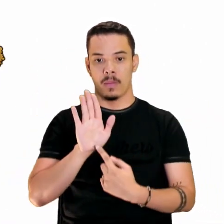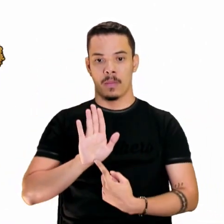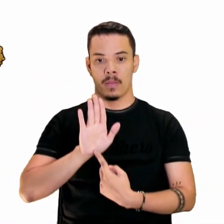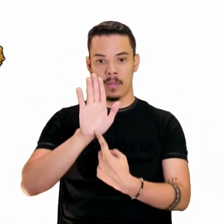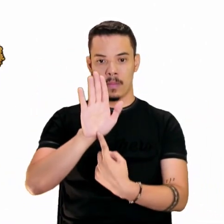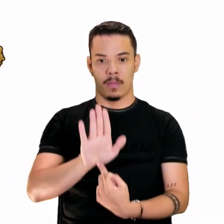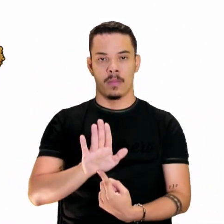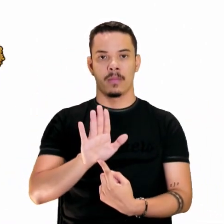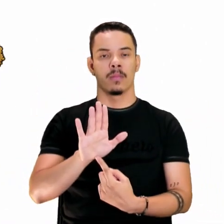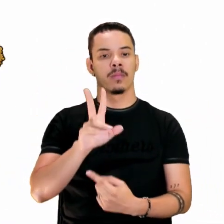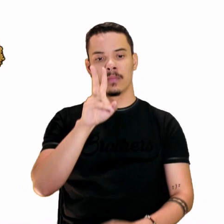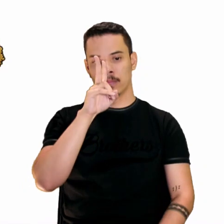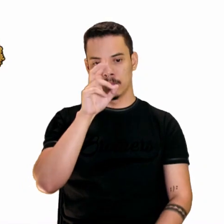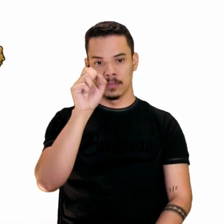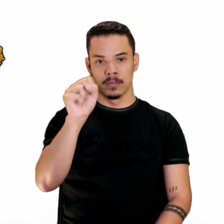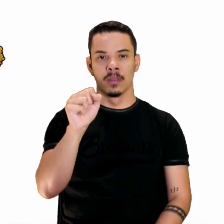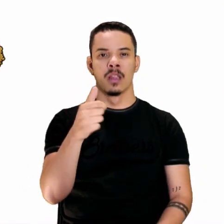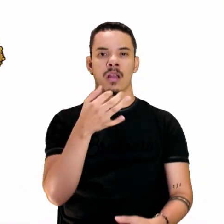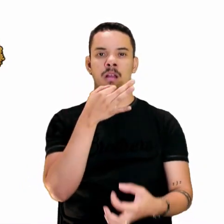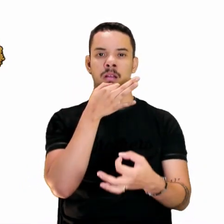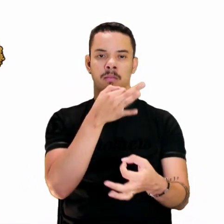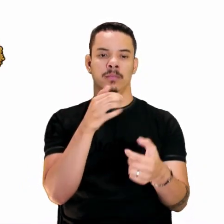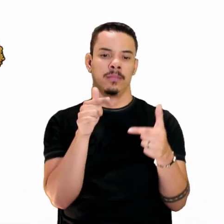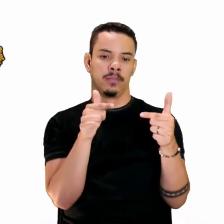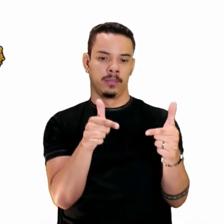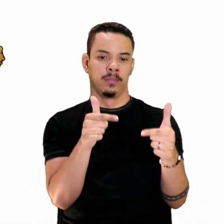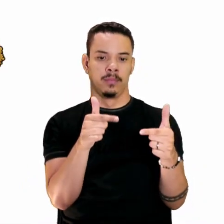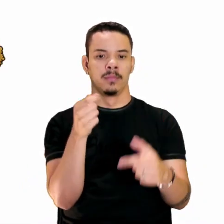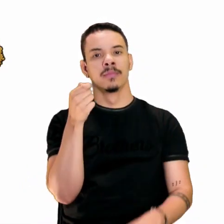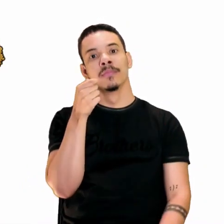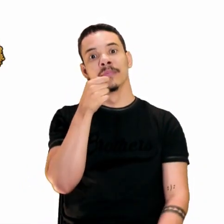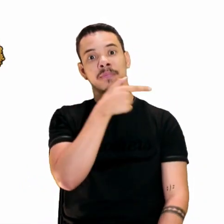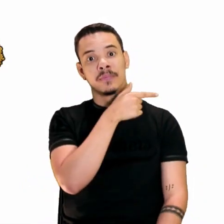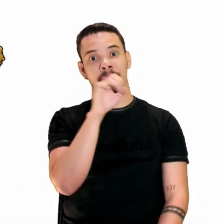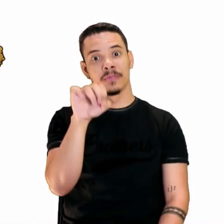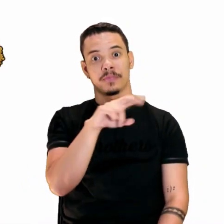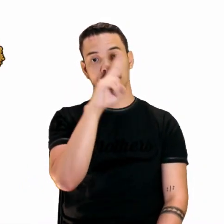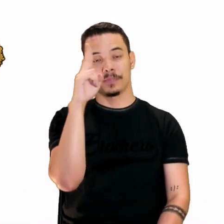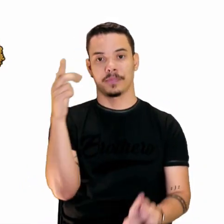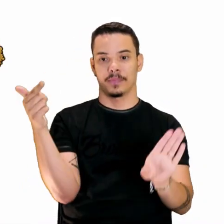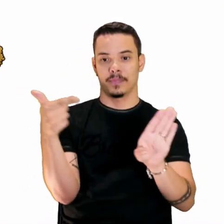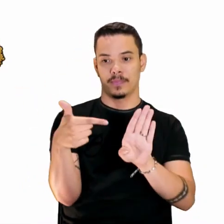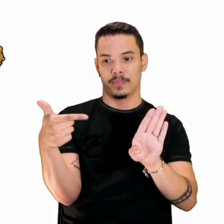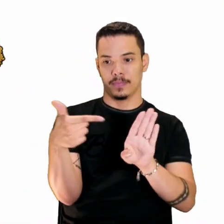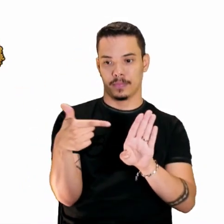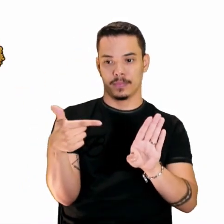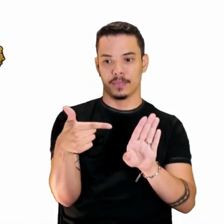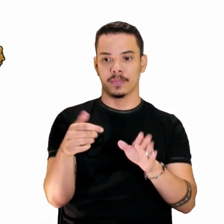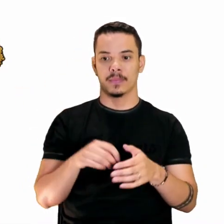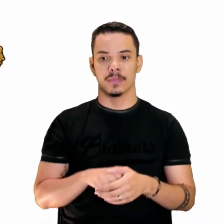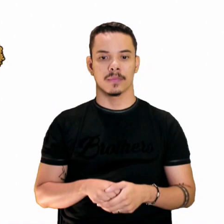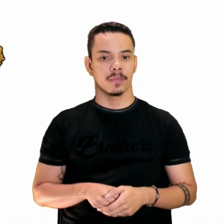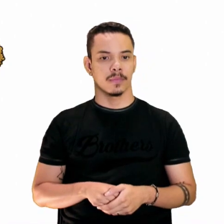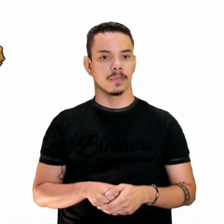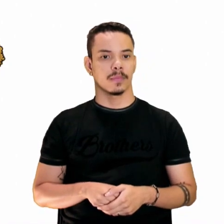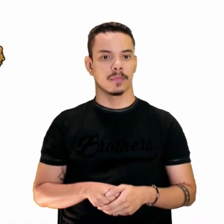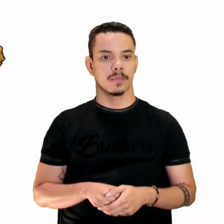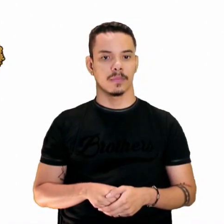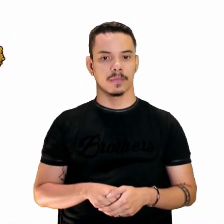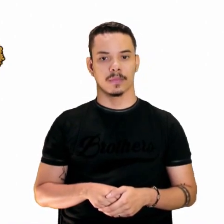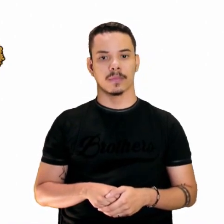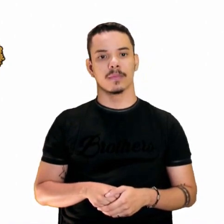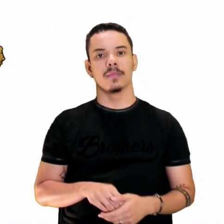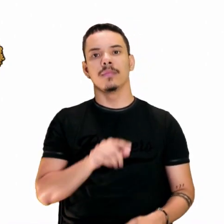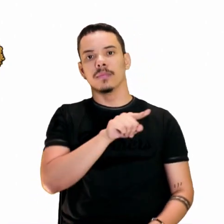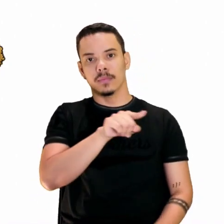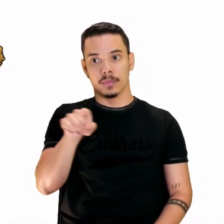forte teocrítico, cômico ou sátiro. Aqui, moçada, olha só, a paródia. Qual é a palavra-chave?